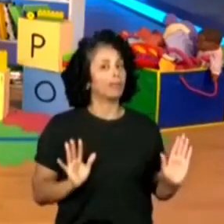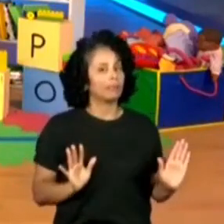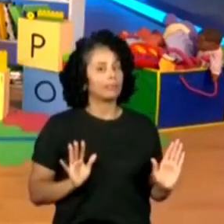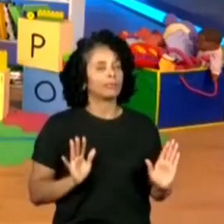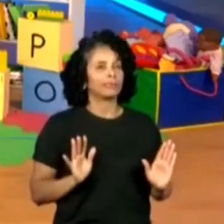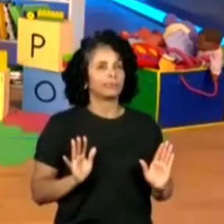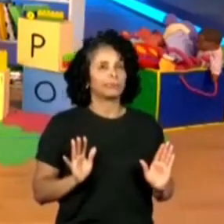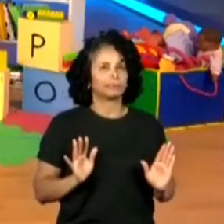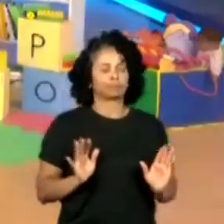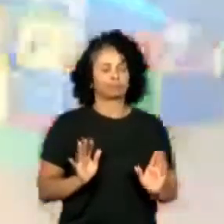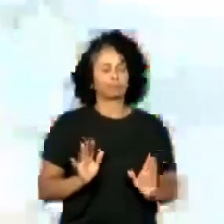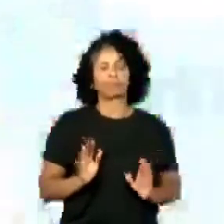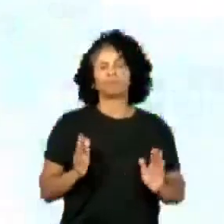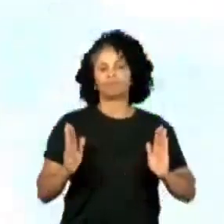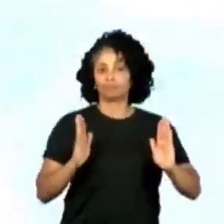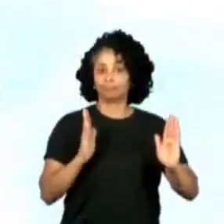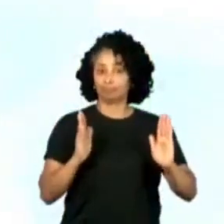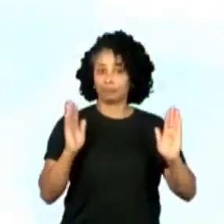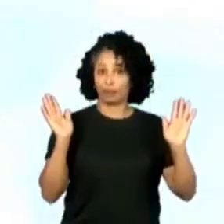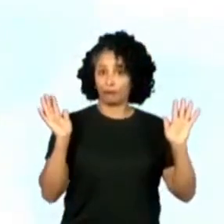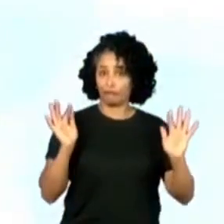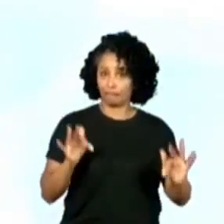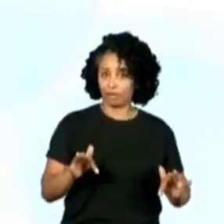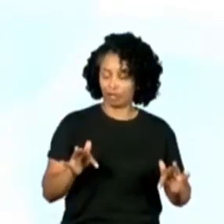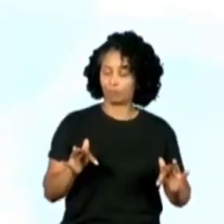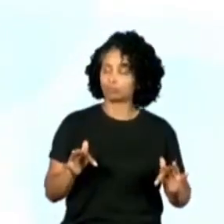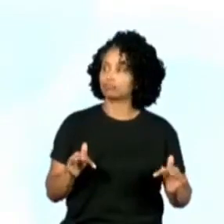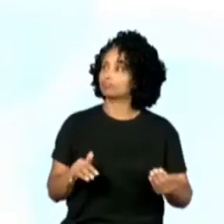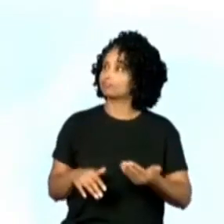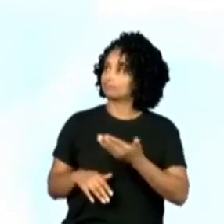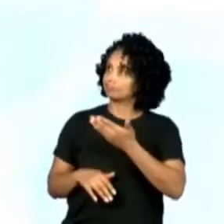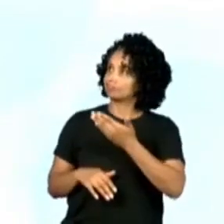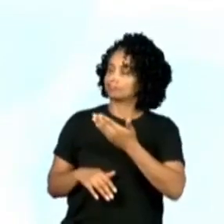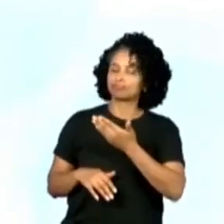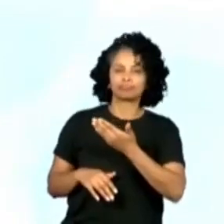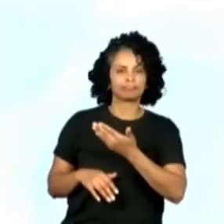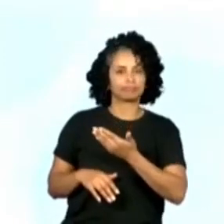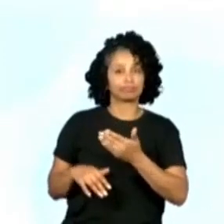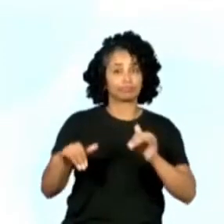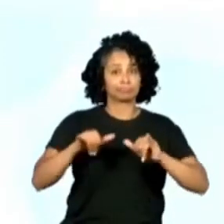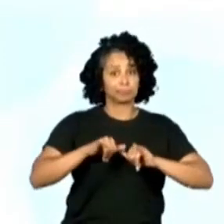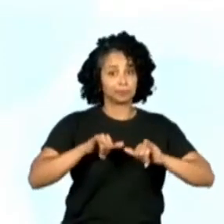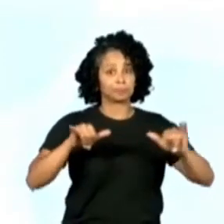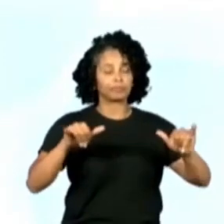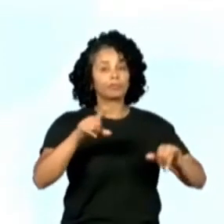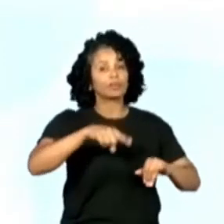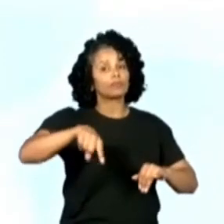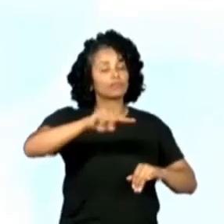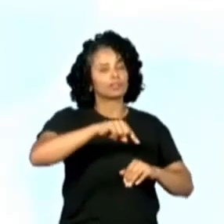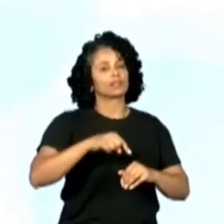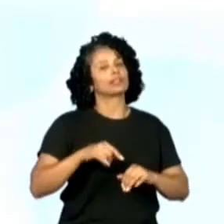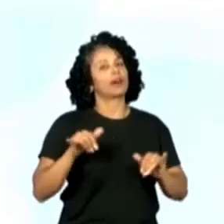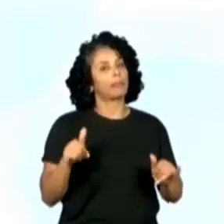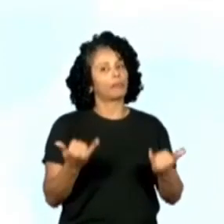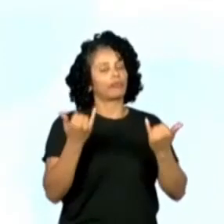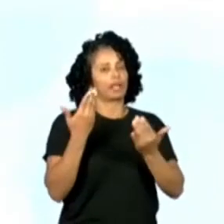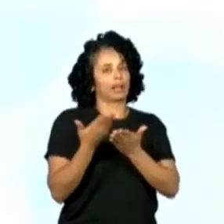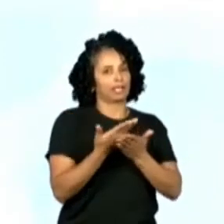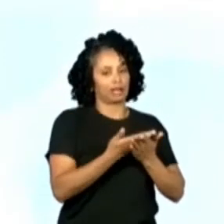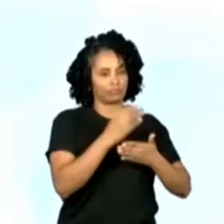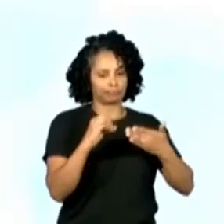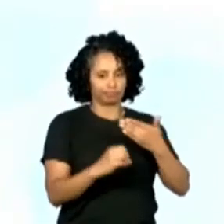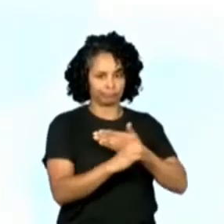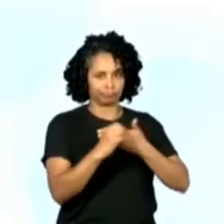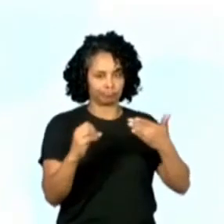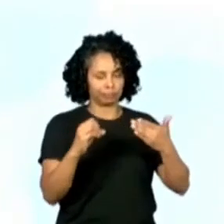E vamos encerrando. Então, recadinhos finais. Desfrute das aulas do CMSP com sabedoria e certamente